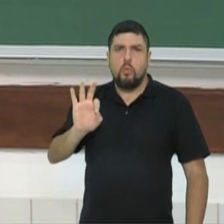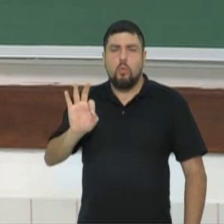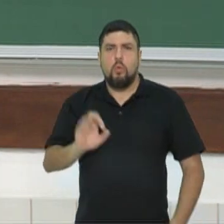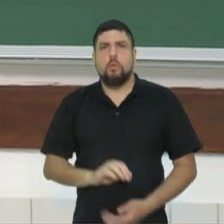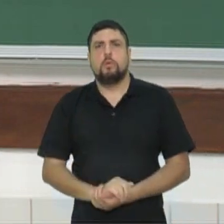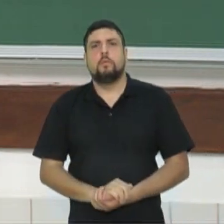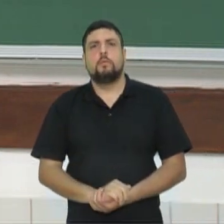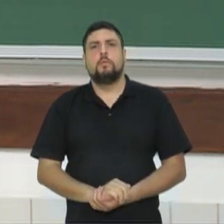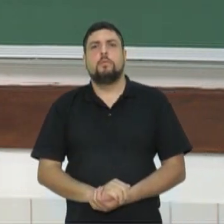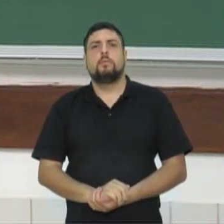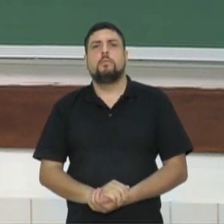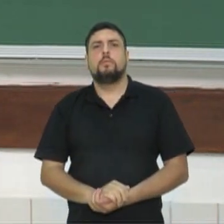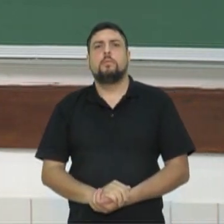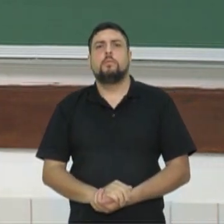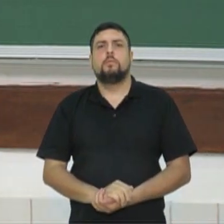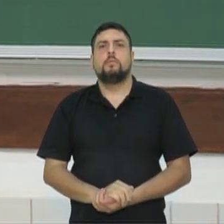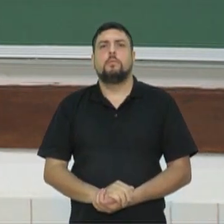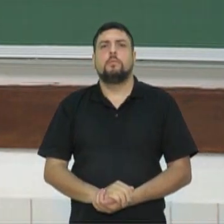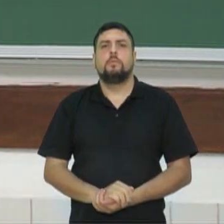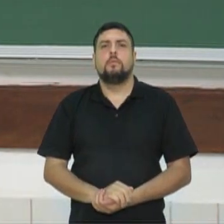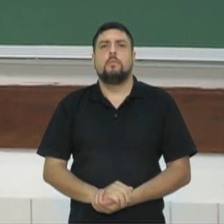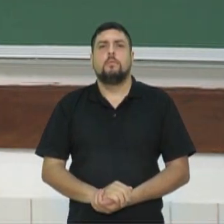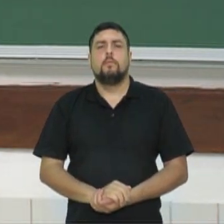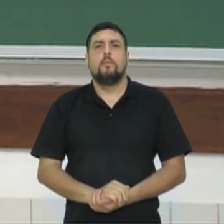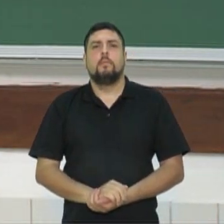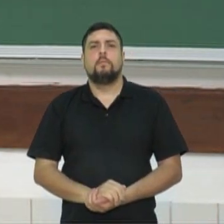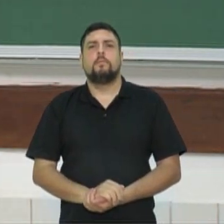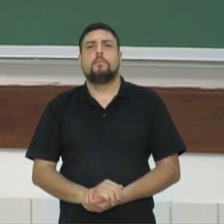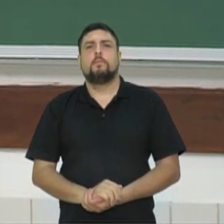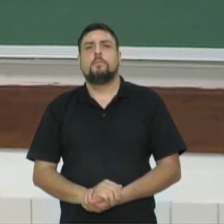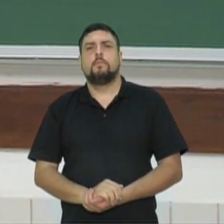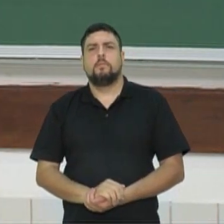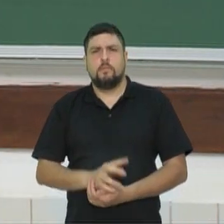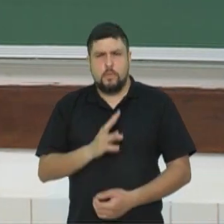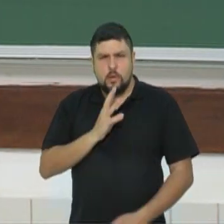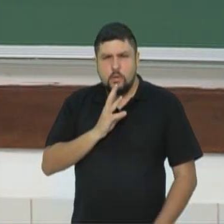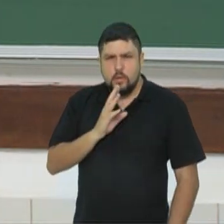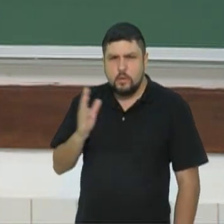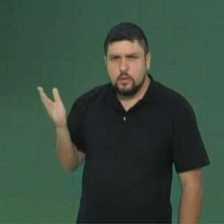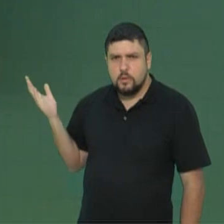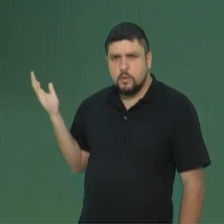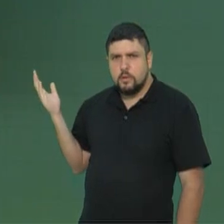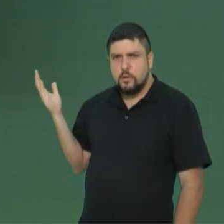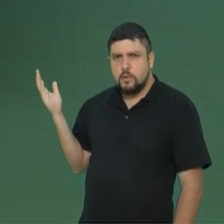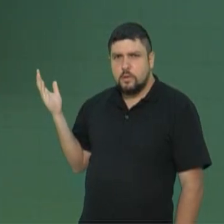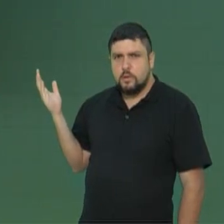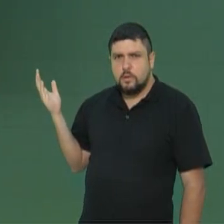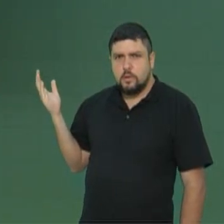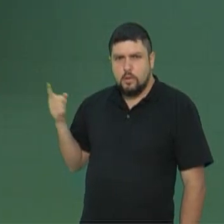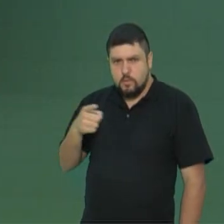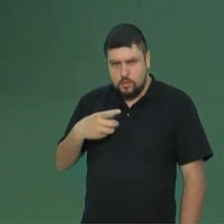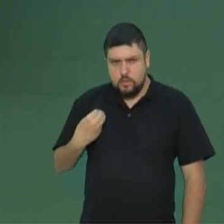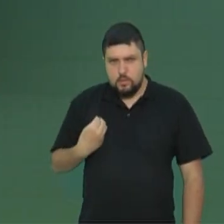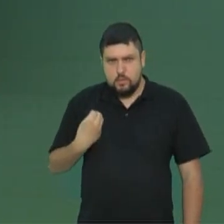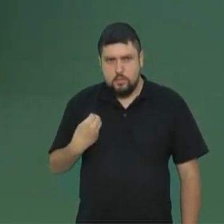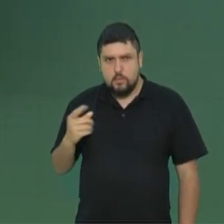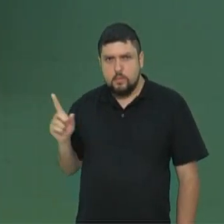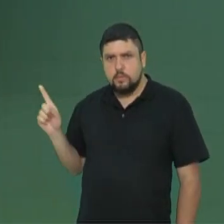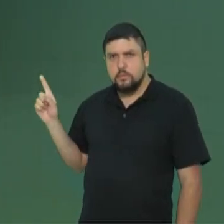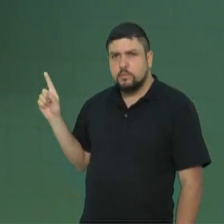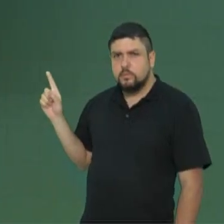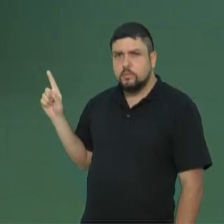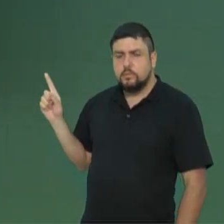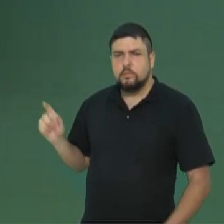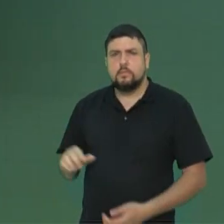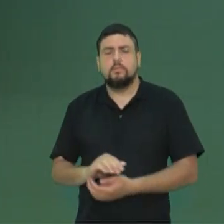Seguimos em frente, torcendo para mais chuvas. Olha só, conhece essa região? Você é dessa região? Então,